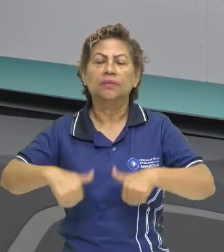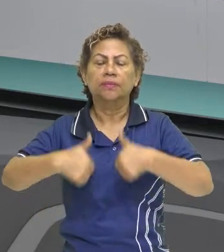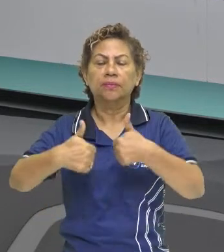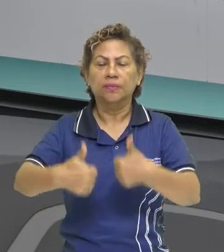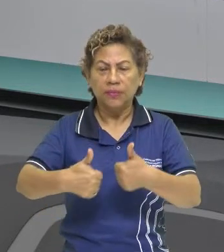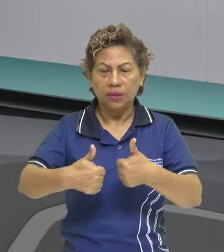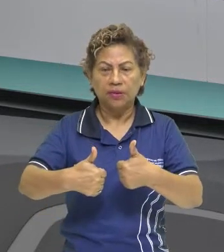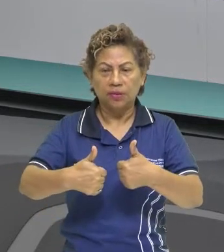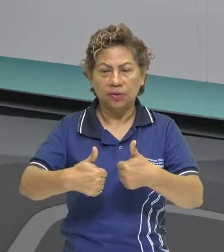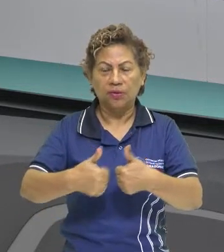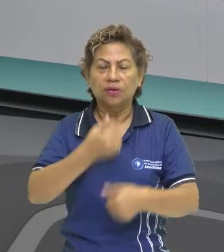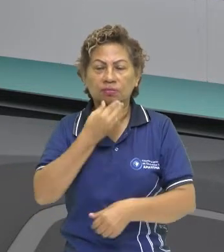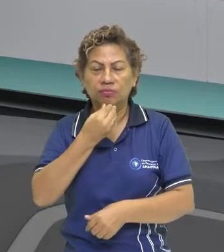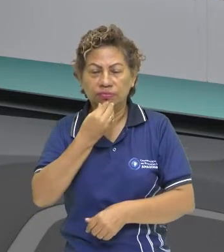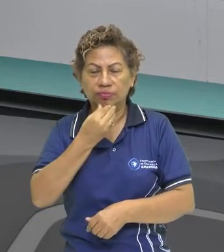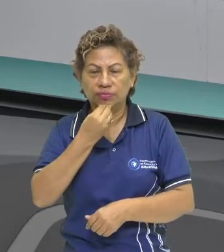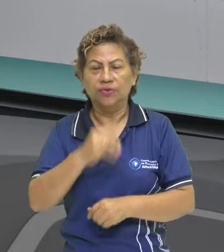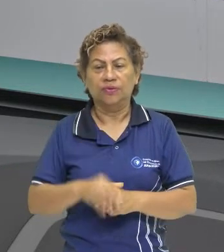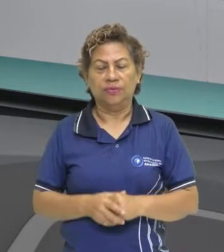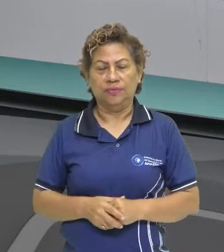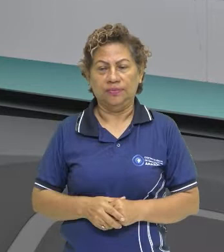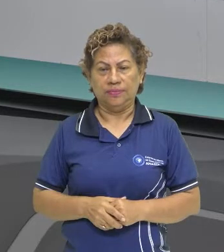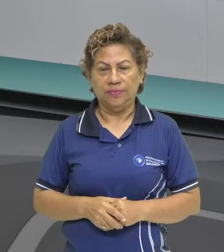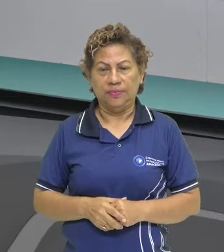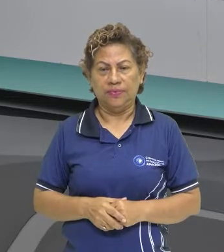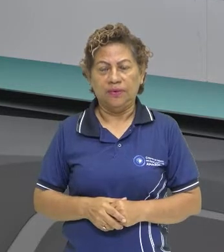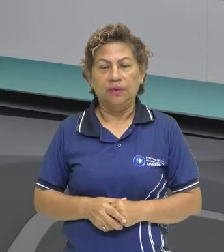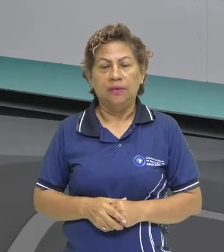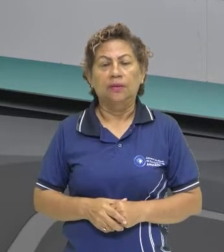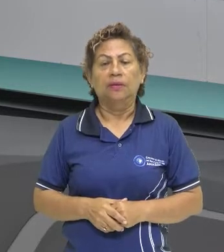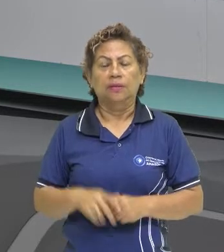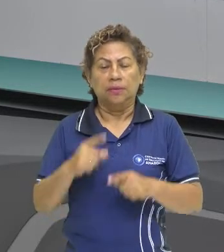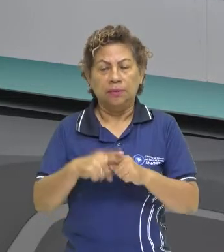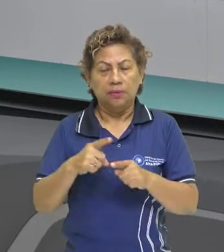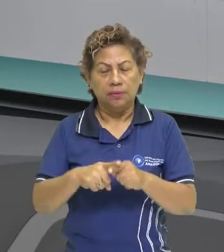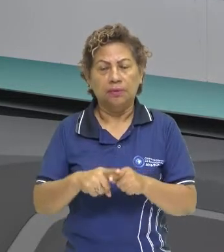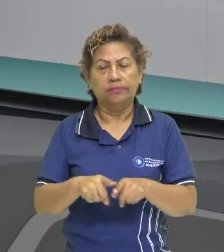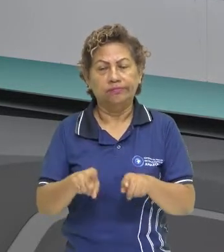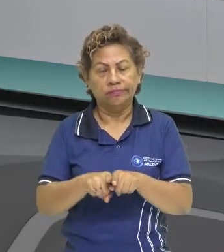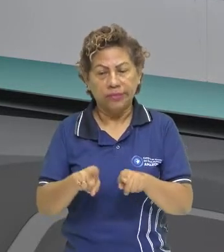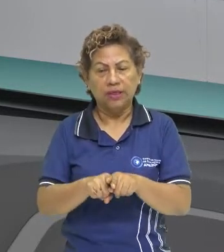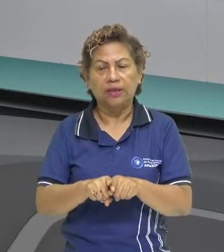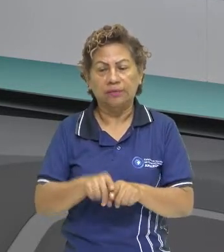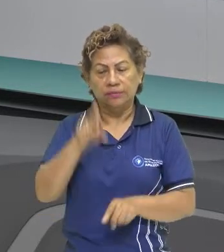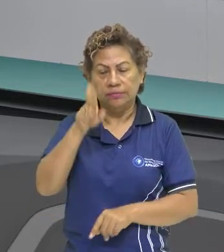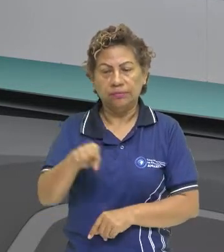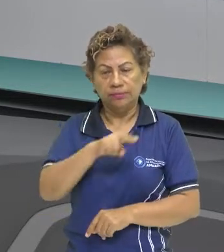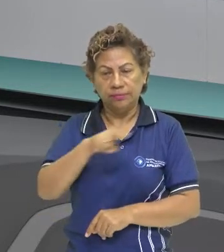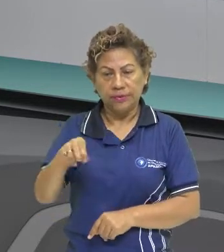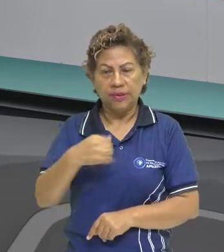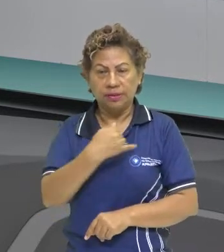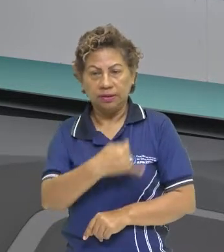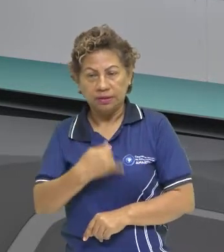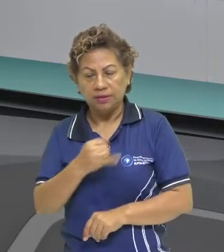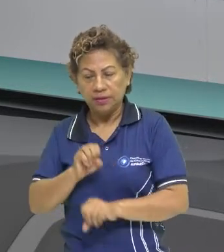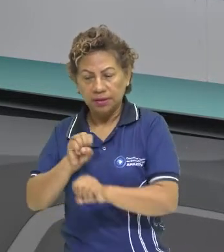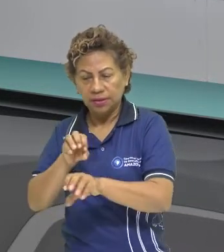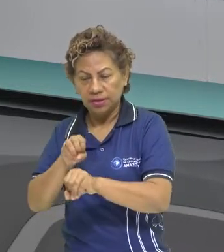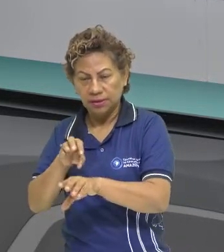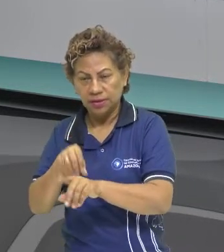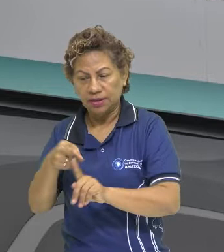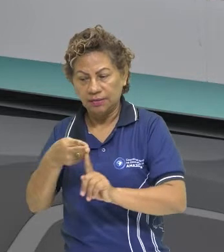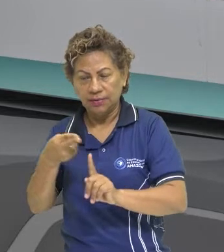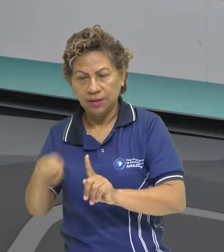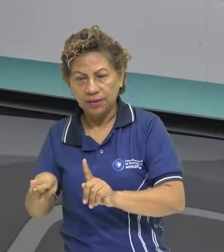nós temos que ele, a fim de catequizar os indígenas e de defendê-los, né, de introduzir a fé cristã no